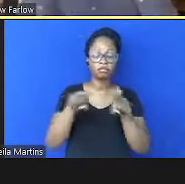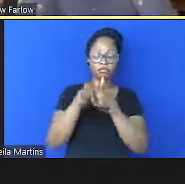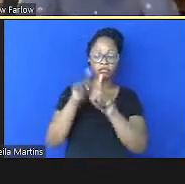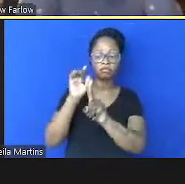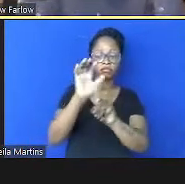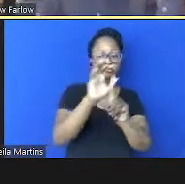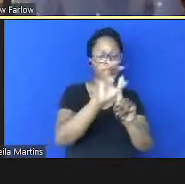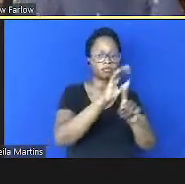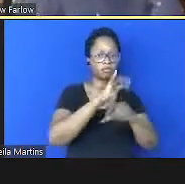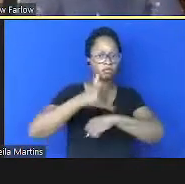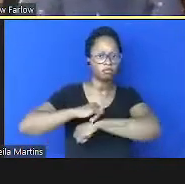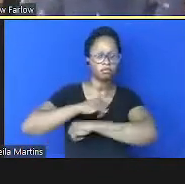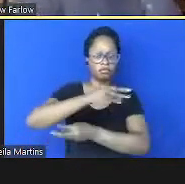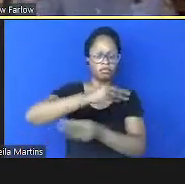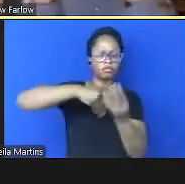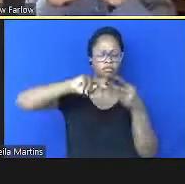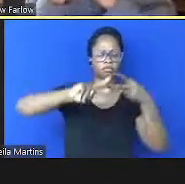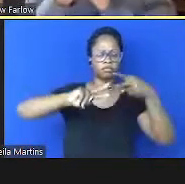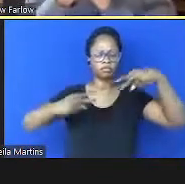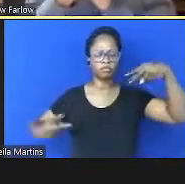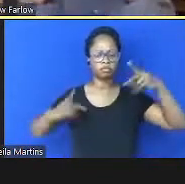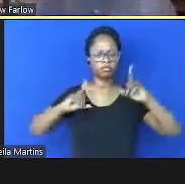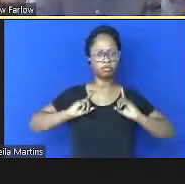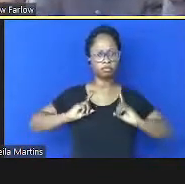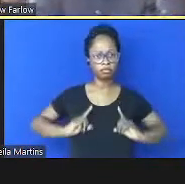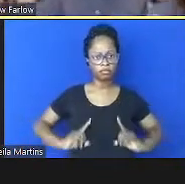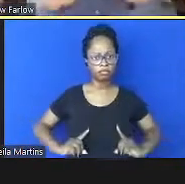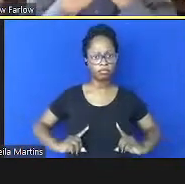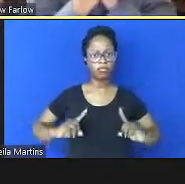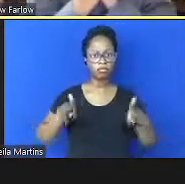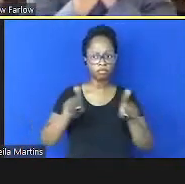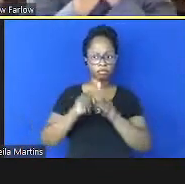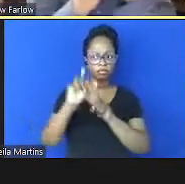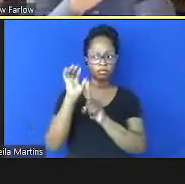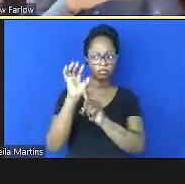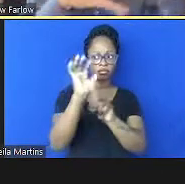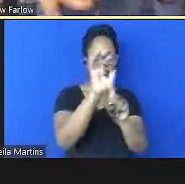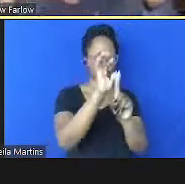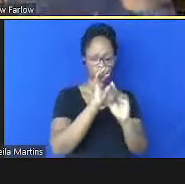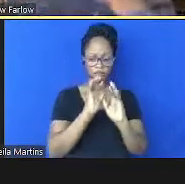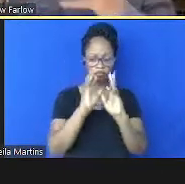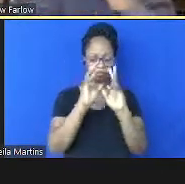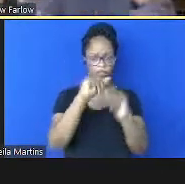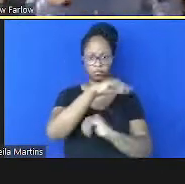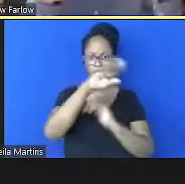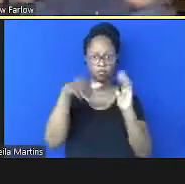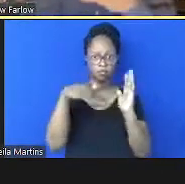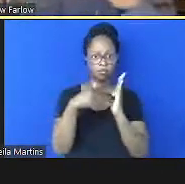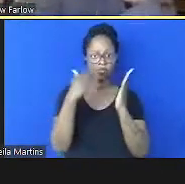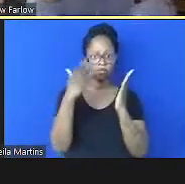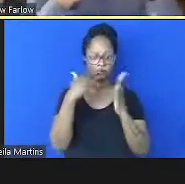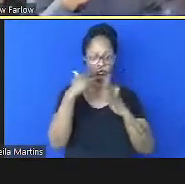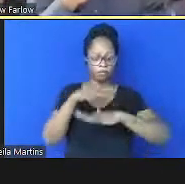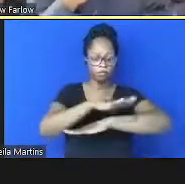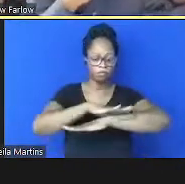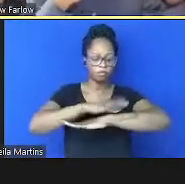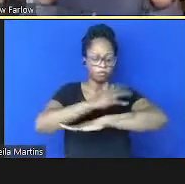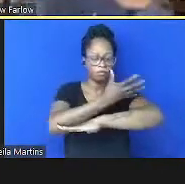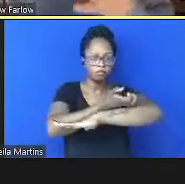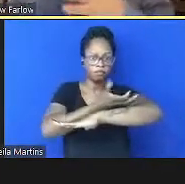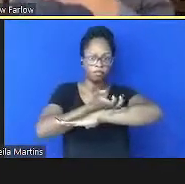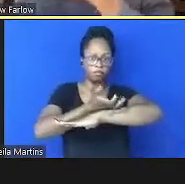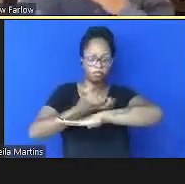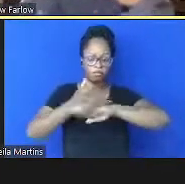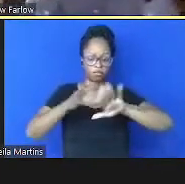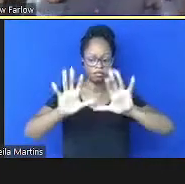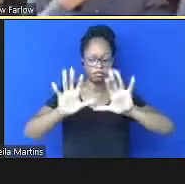um pouco de genética, nutrição e os efeitos no tecido adiposo nos pulmões